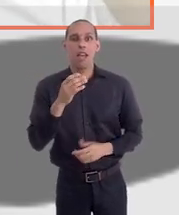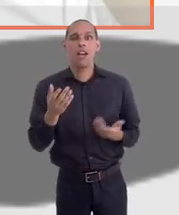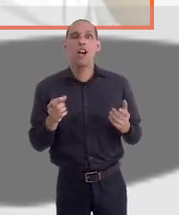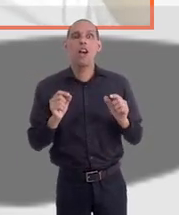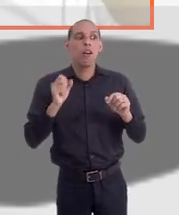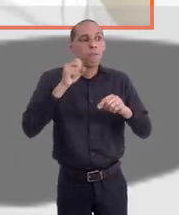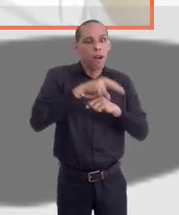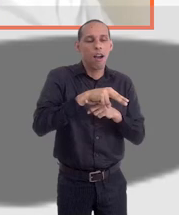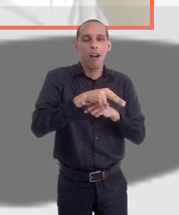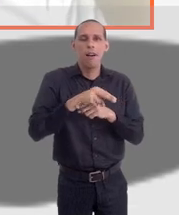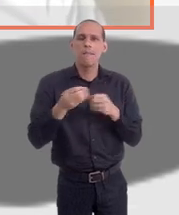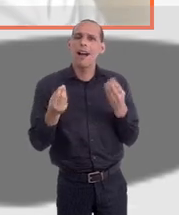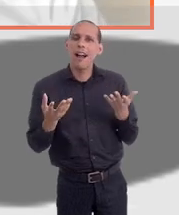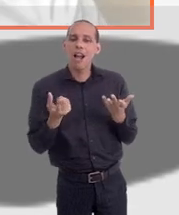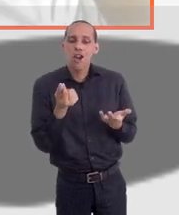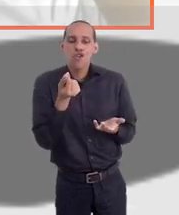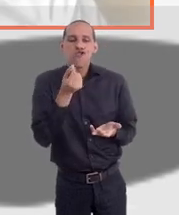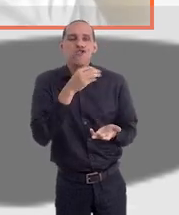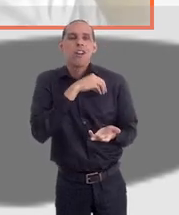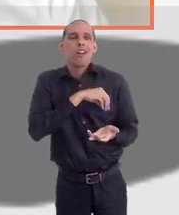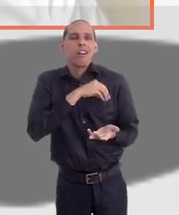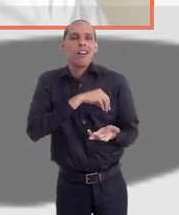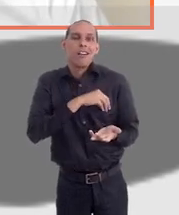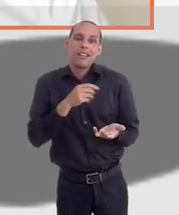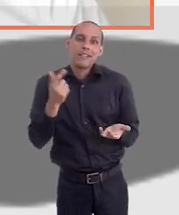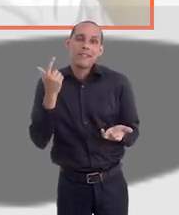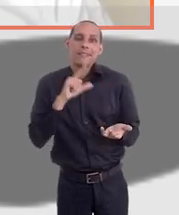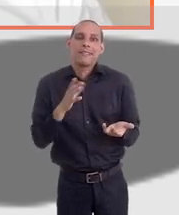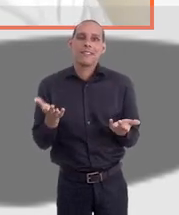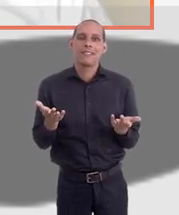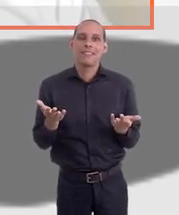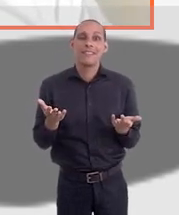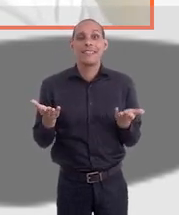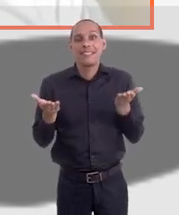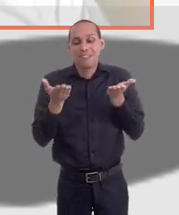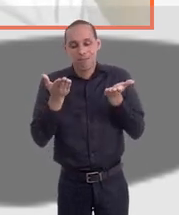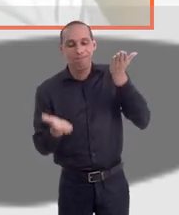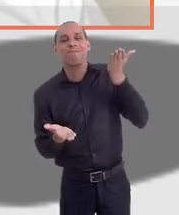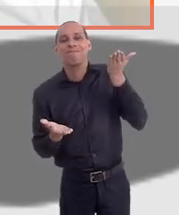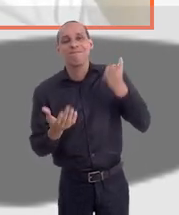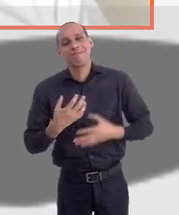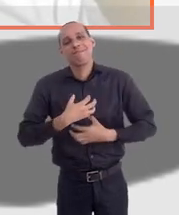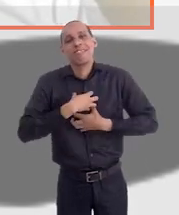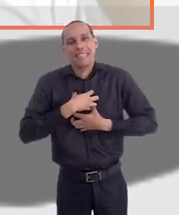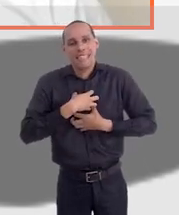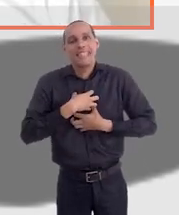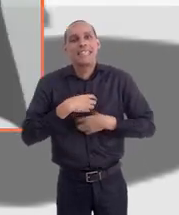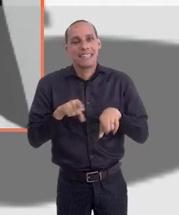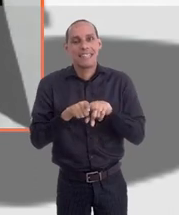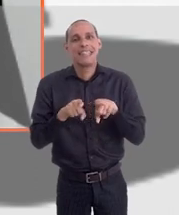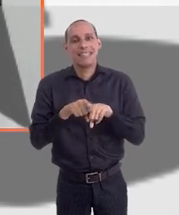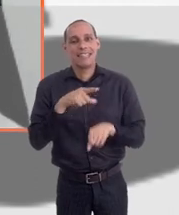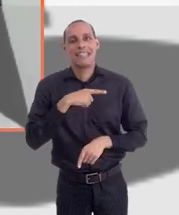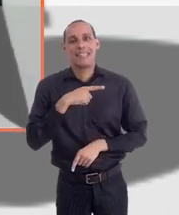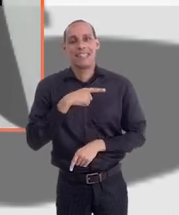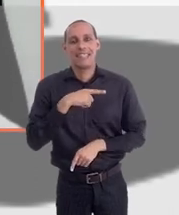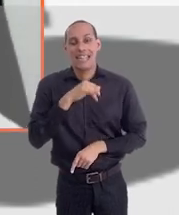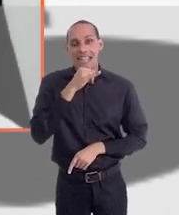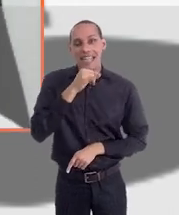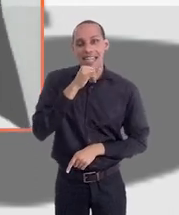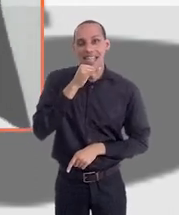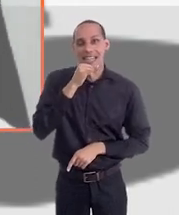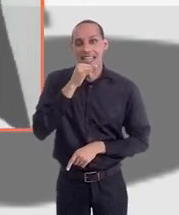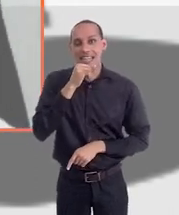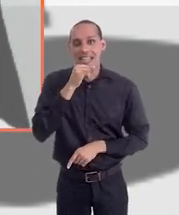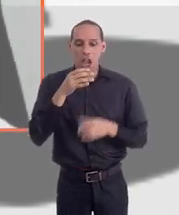de investidura no cargo para poder suprir a necessidade dele financeira. E aí cria essa instabilidade emocional também. Nós tivemos o concurso do